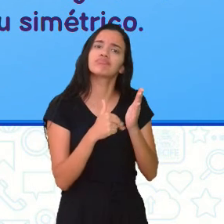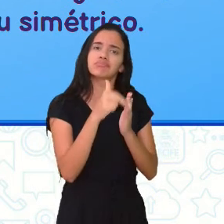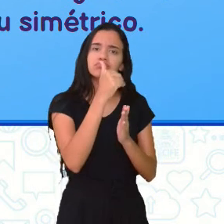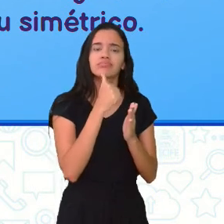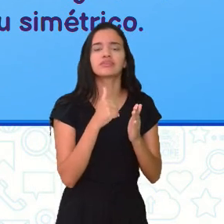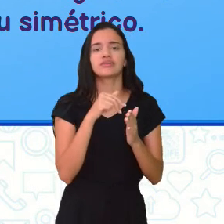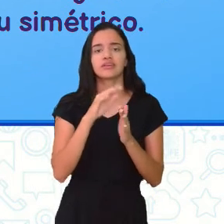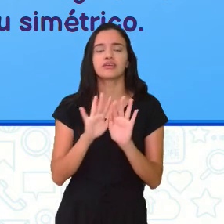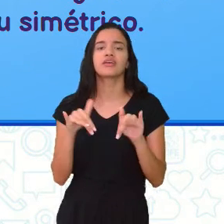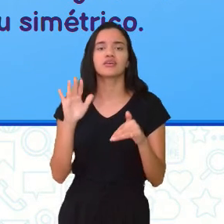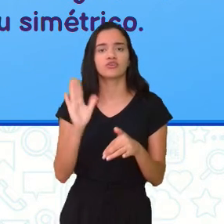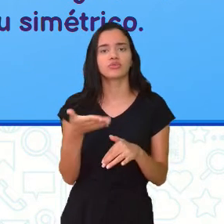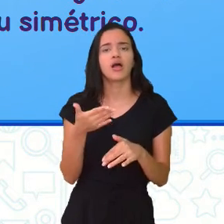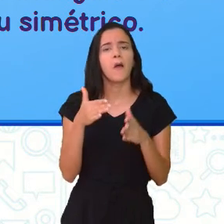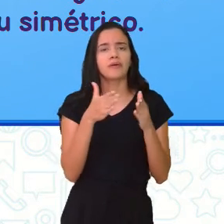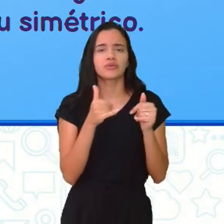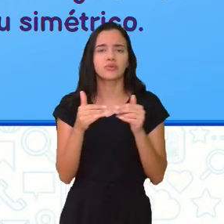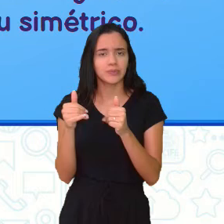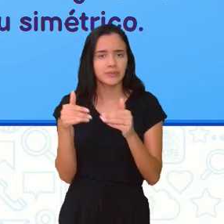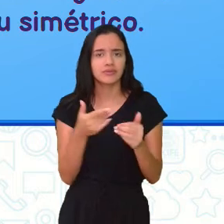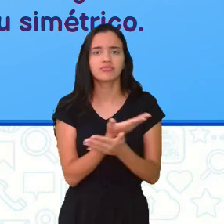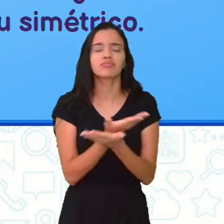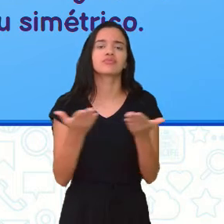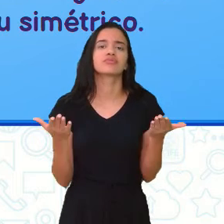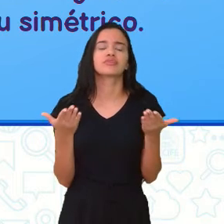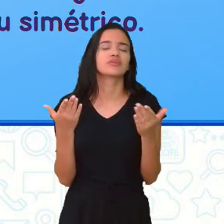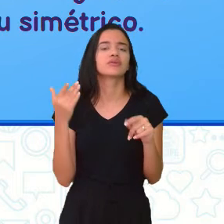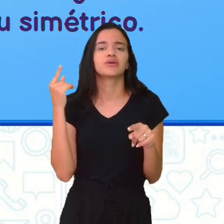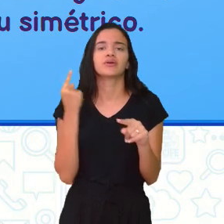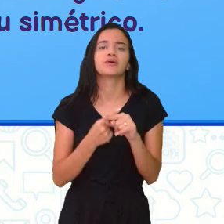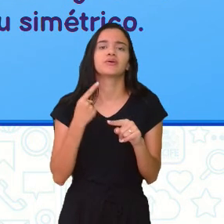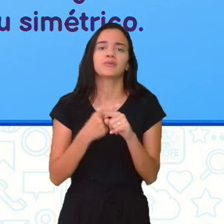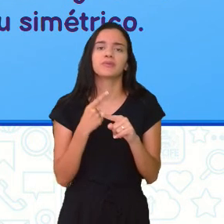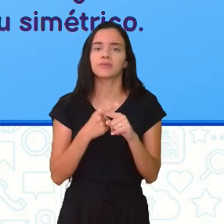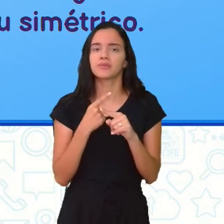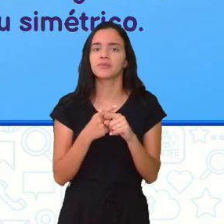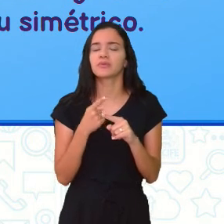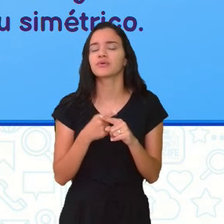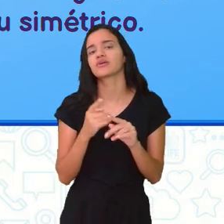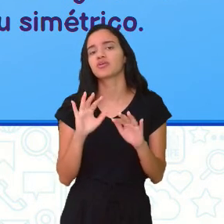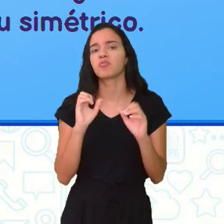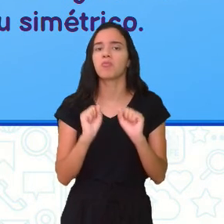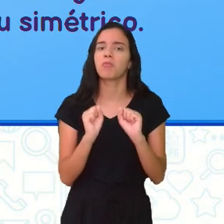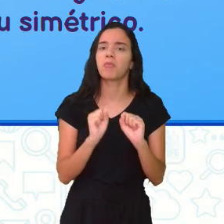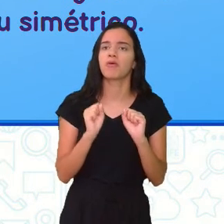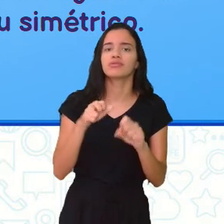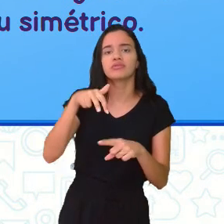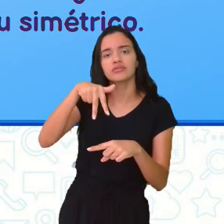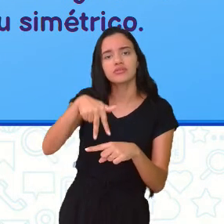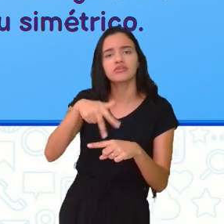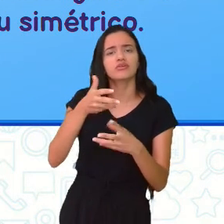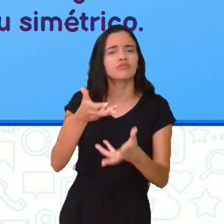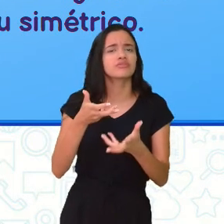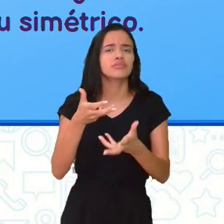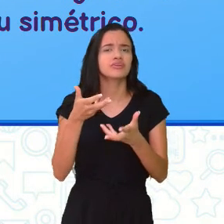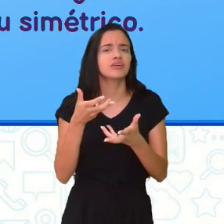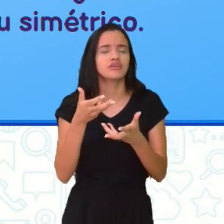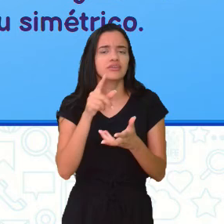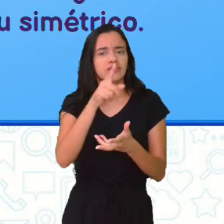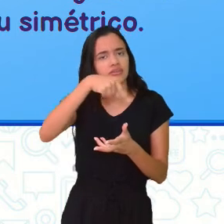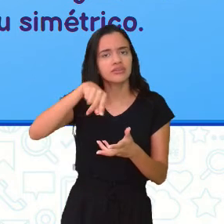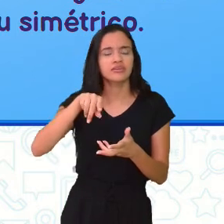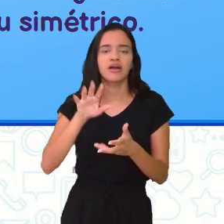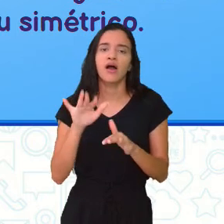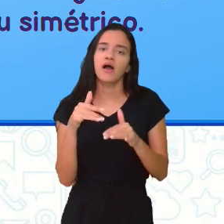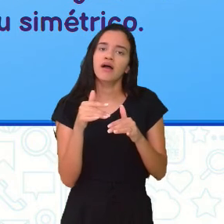aí. Por que eu estou pedindo para você desenhar? Porque eu estou dizendo a você que pode ser o triângulo que você quiser, contanto que você